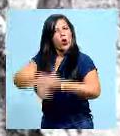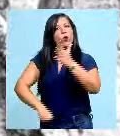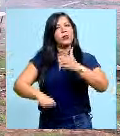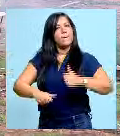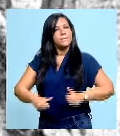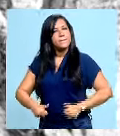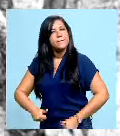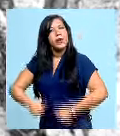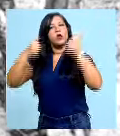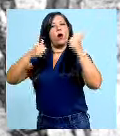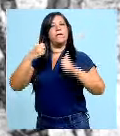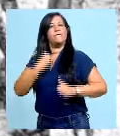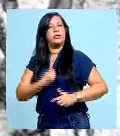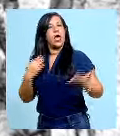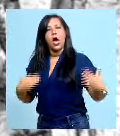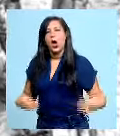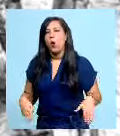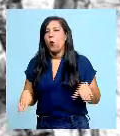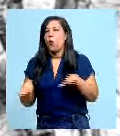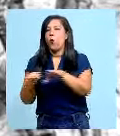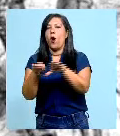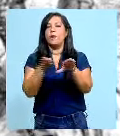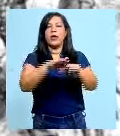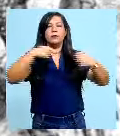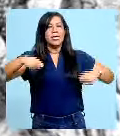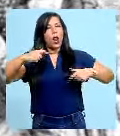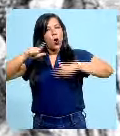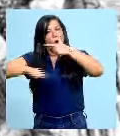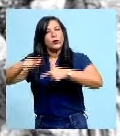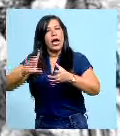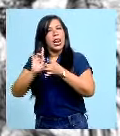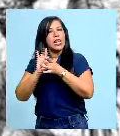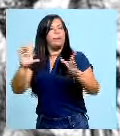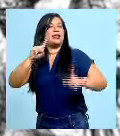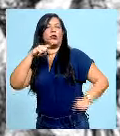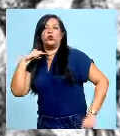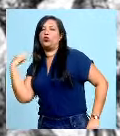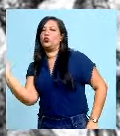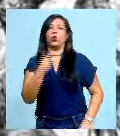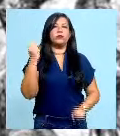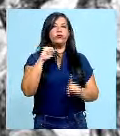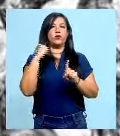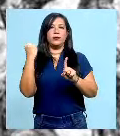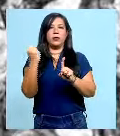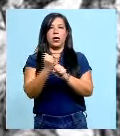por melhores condições, por igualdade, por liberdade em todos os sentidos.